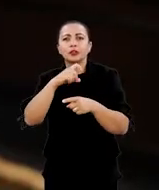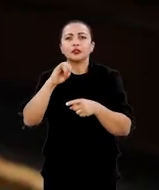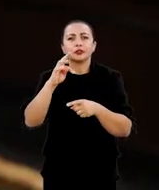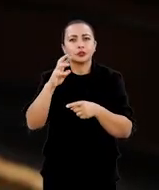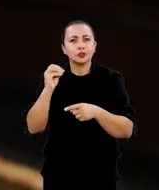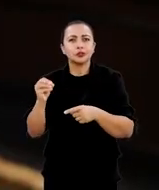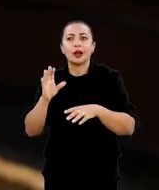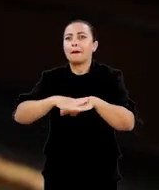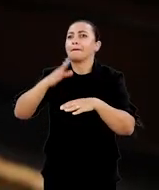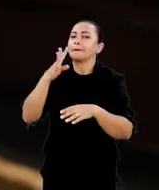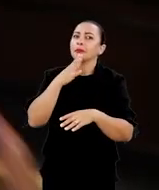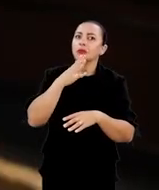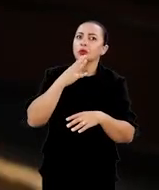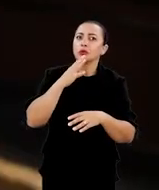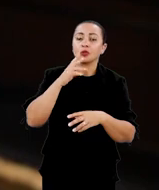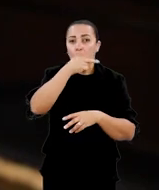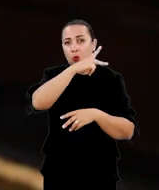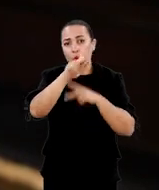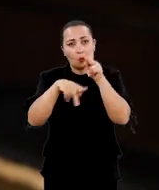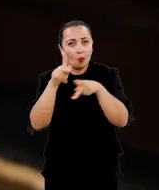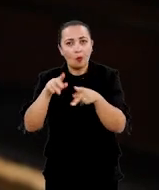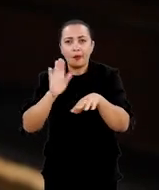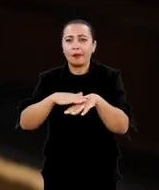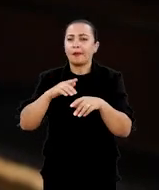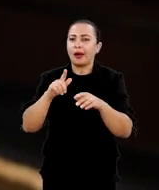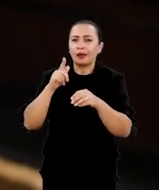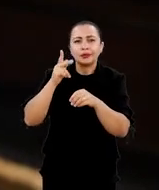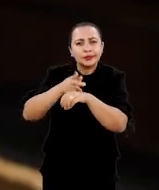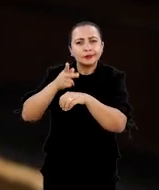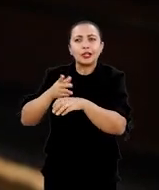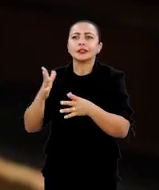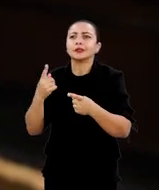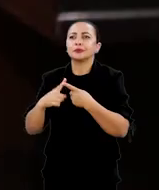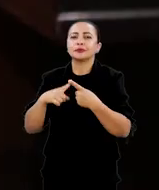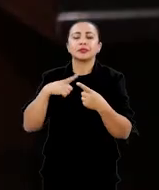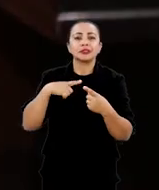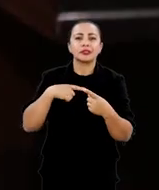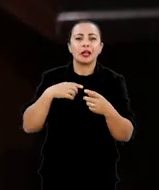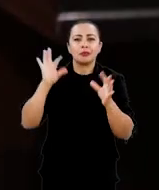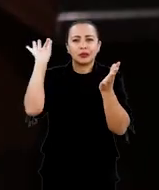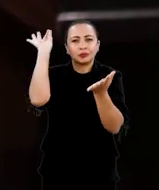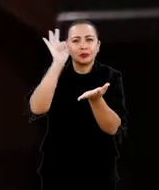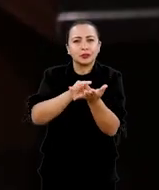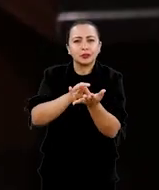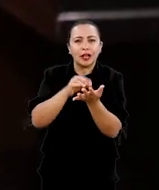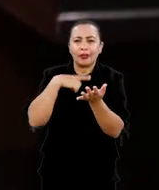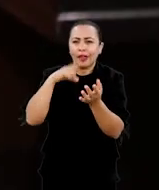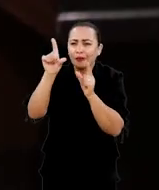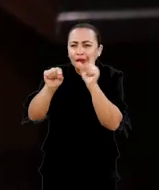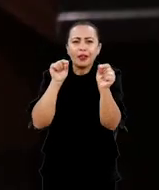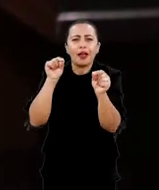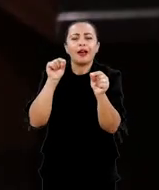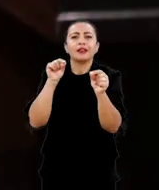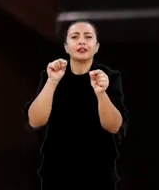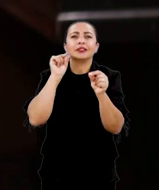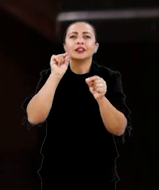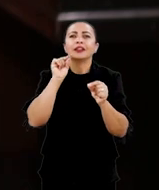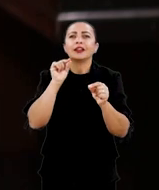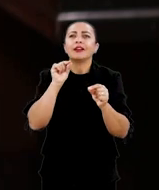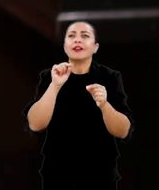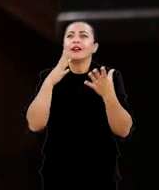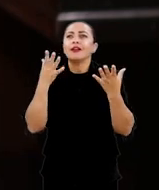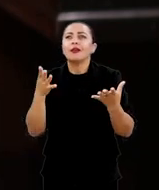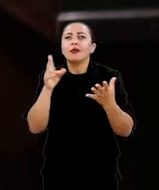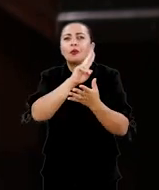é a mais conhecida porque é a mais gravada e porque tem uma especificidade tem um detalhe com ela